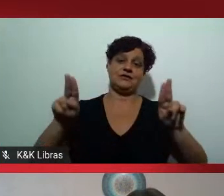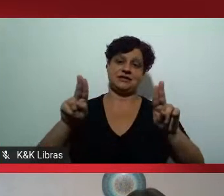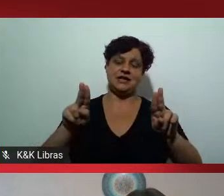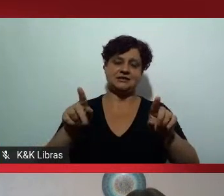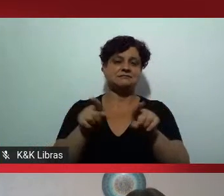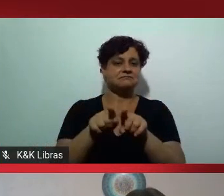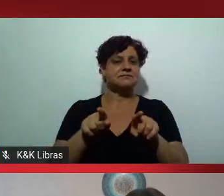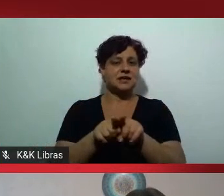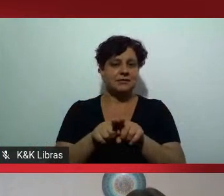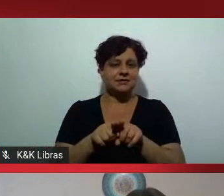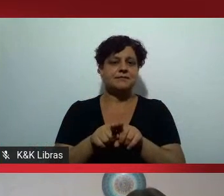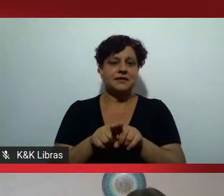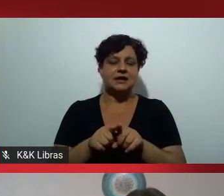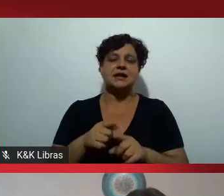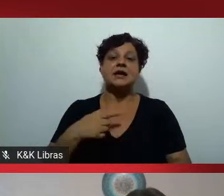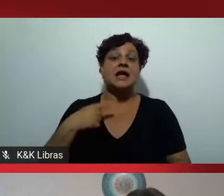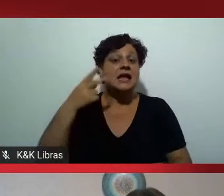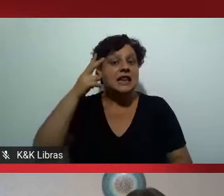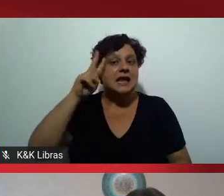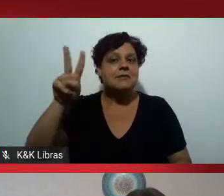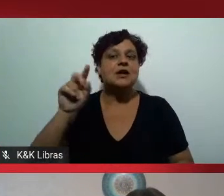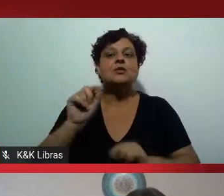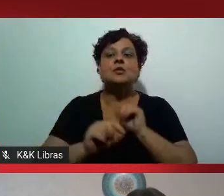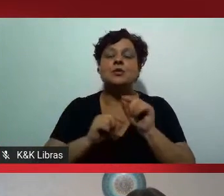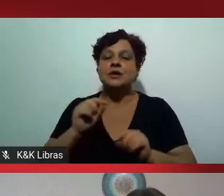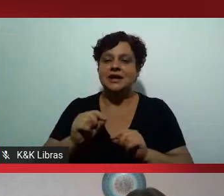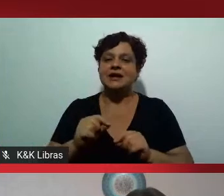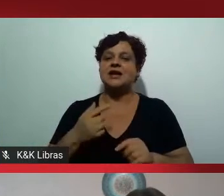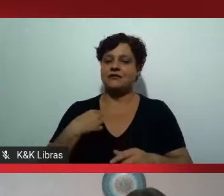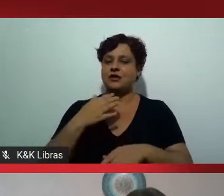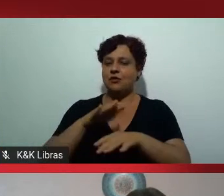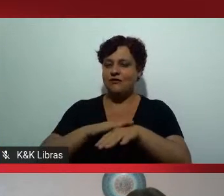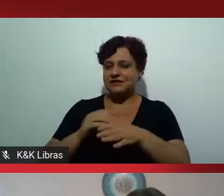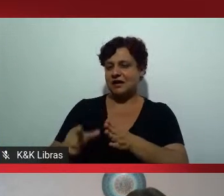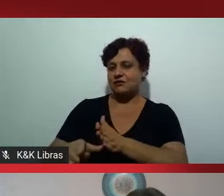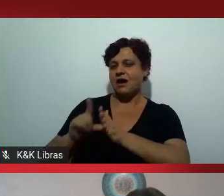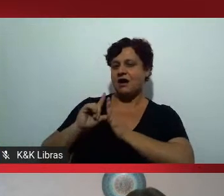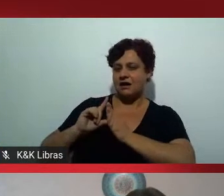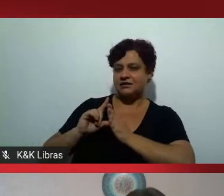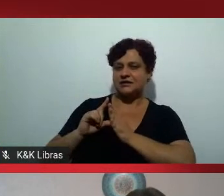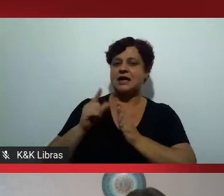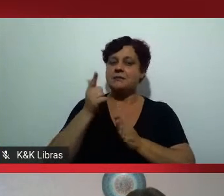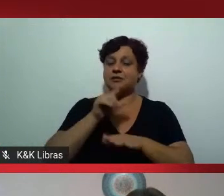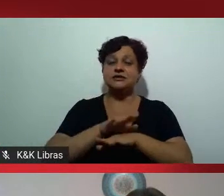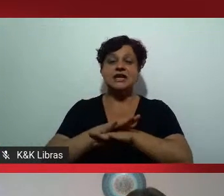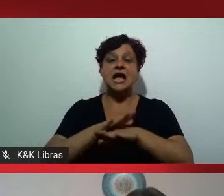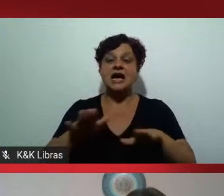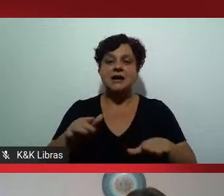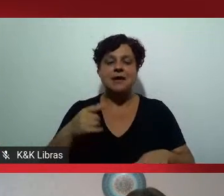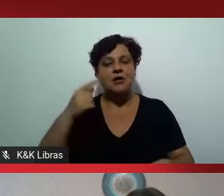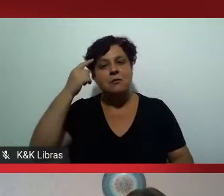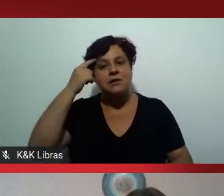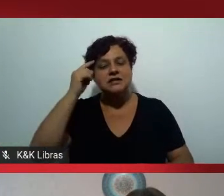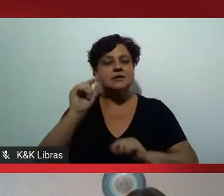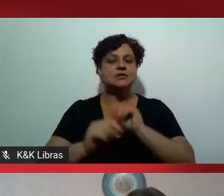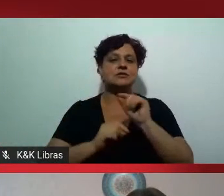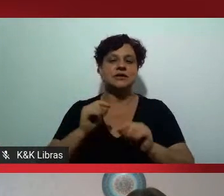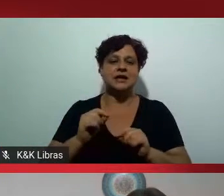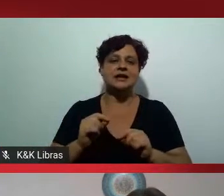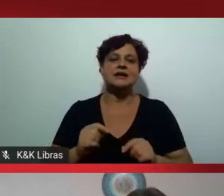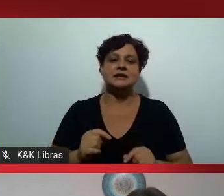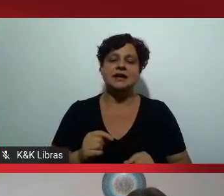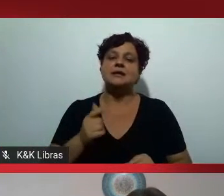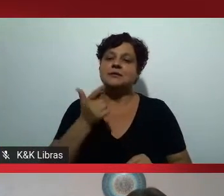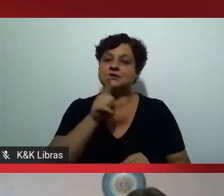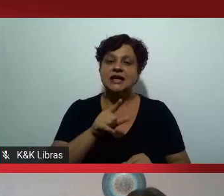e fazendo, lembrando o o colega disse na mesa anterior, inclusive para acabar com essa ideia de que é possível buscar talentos